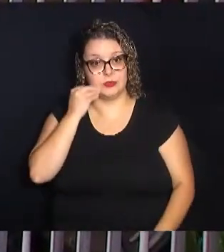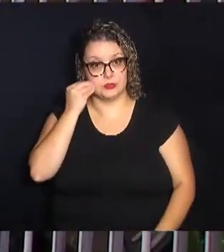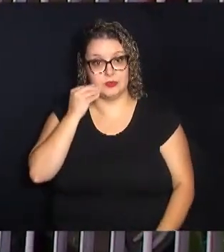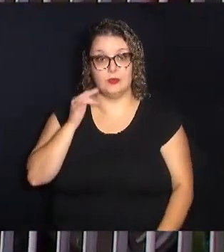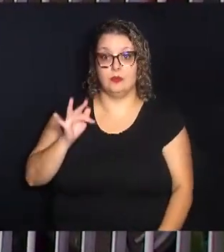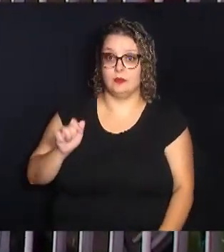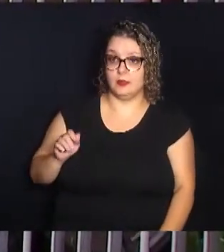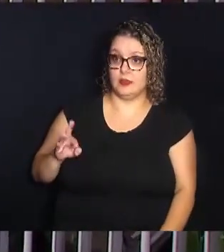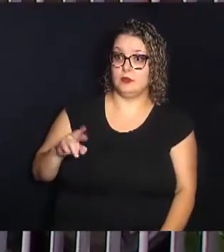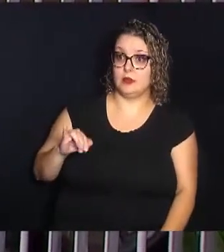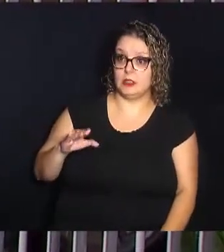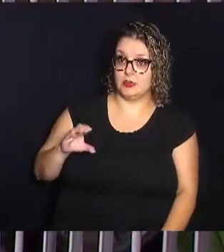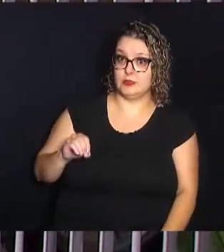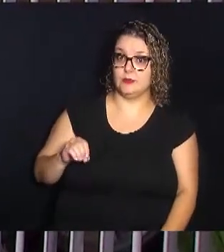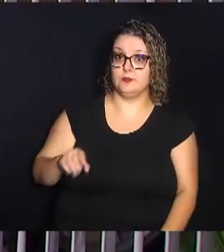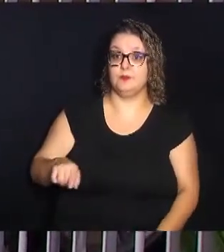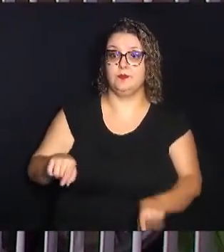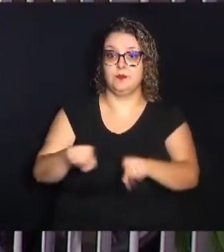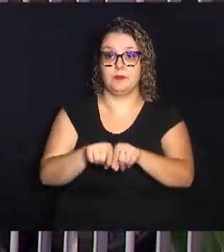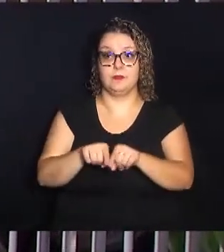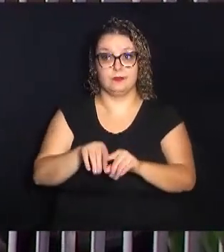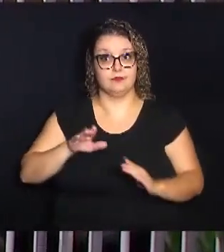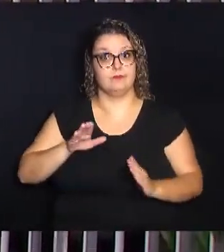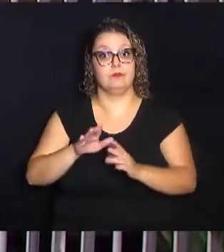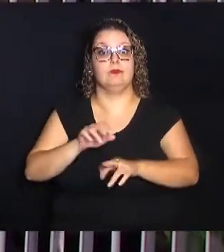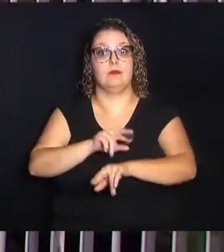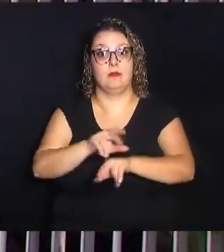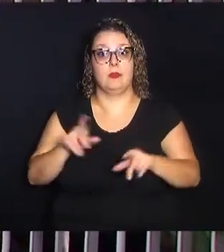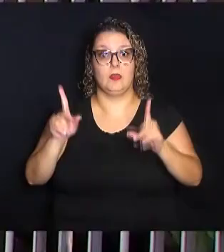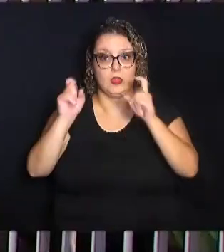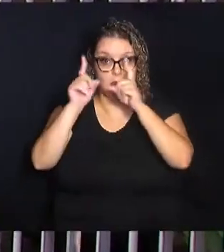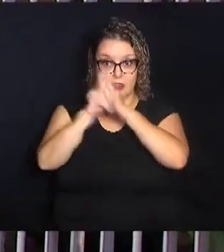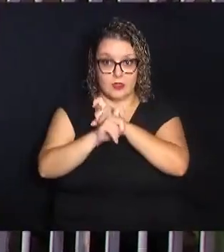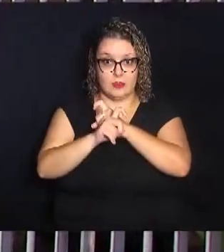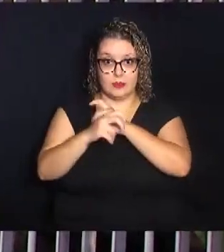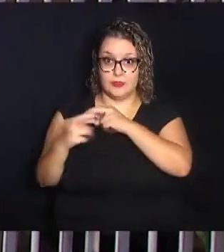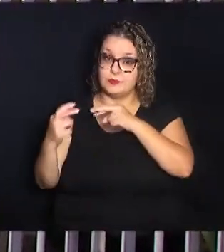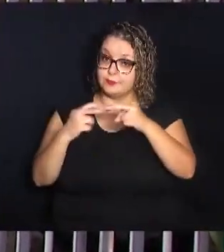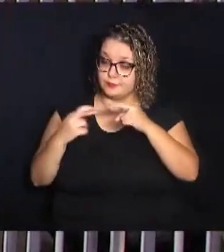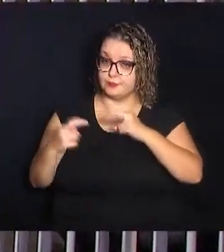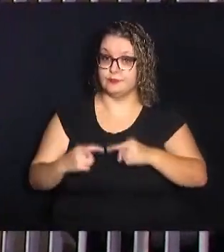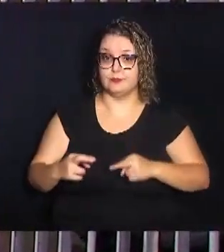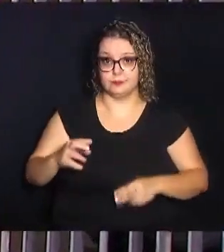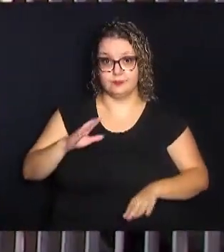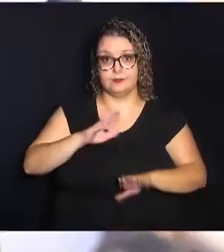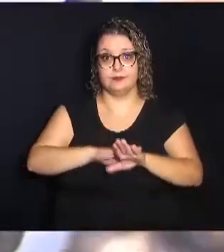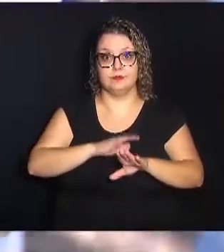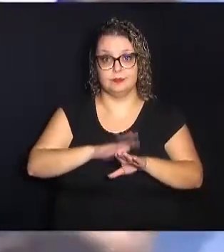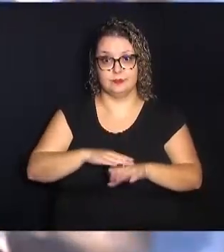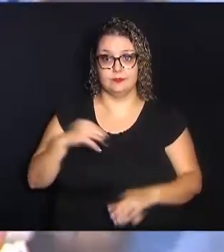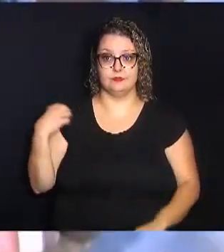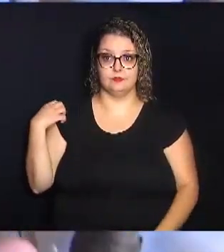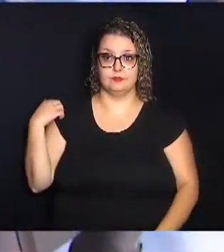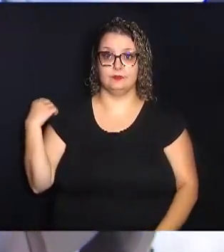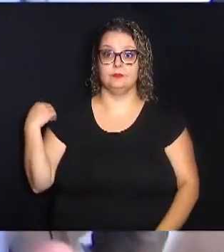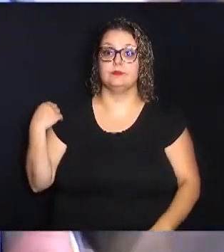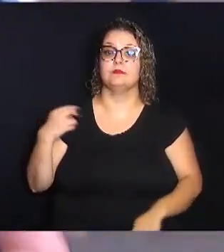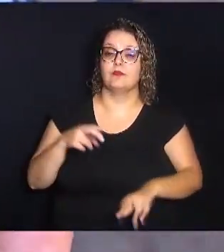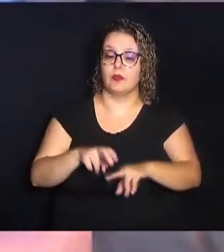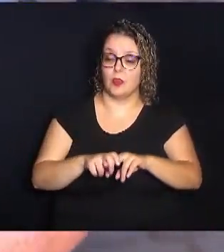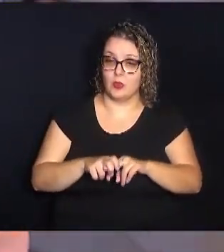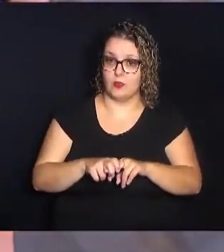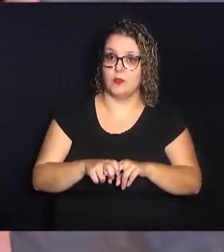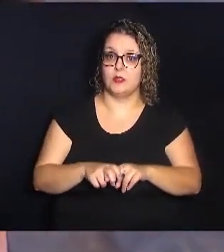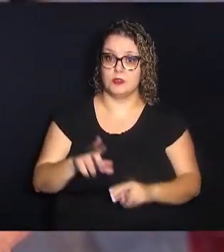Fabrício, eles também enfrentam diversas dificuldades de vistoria durante as ações. Por isso, eles